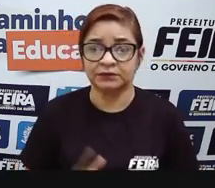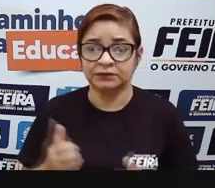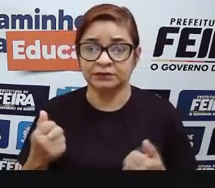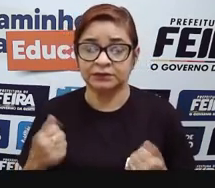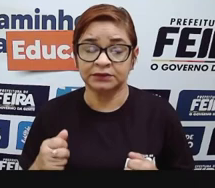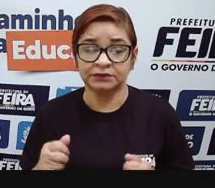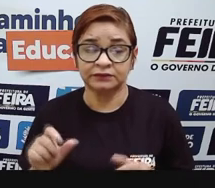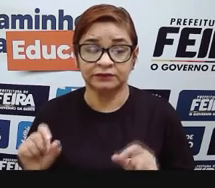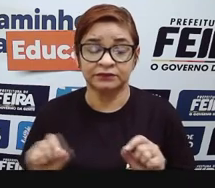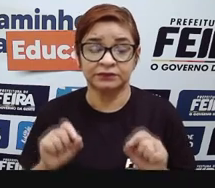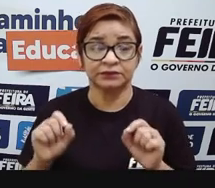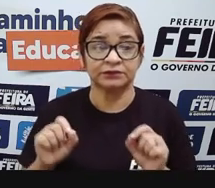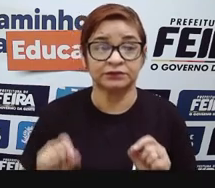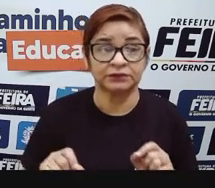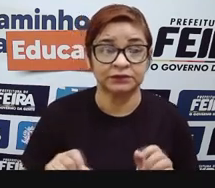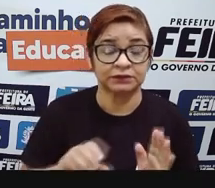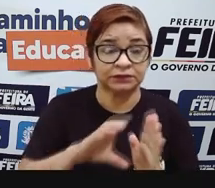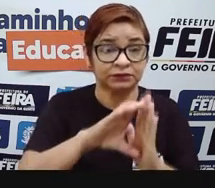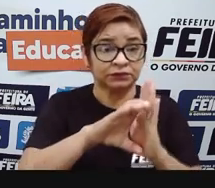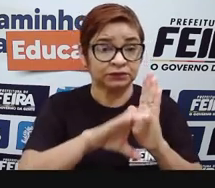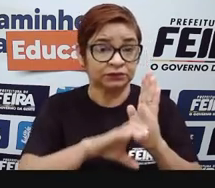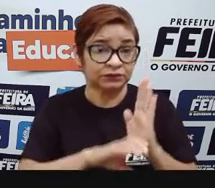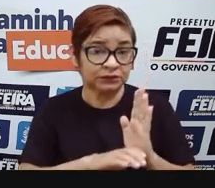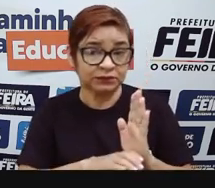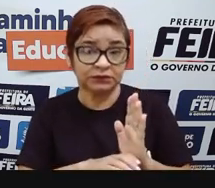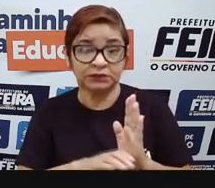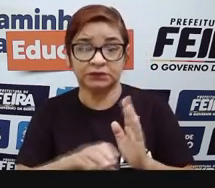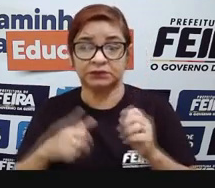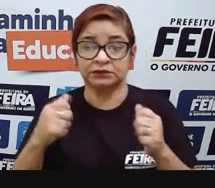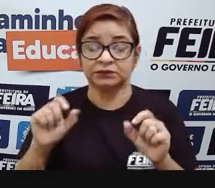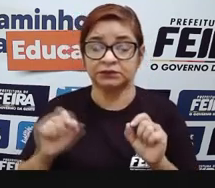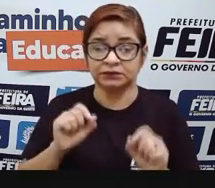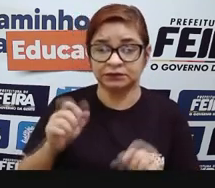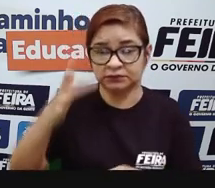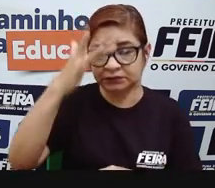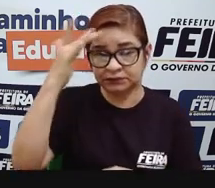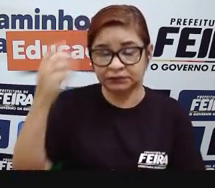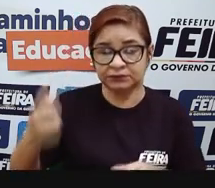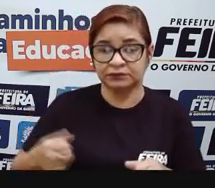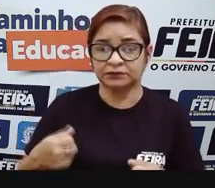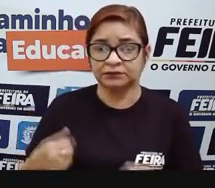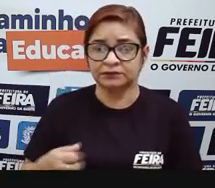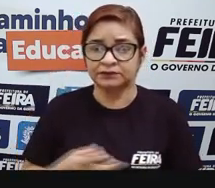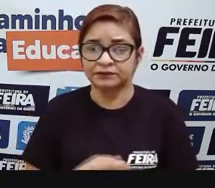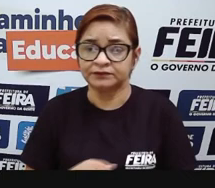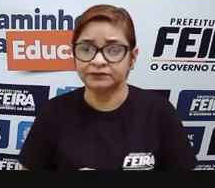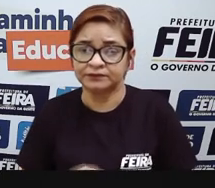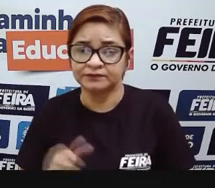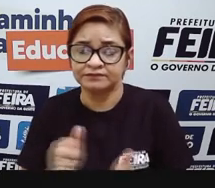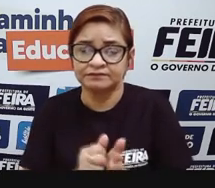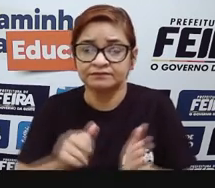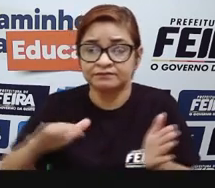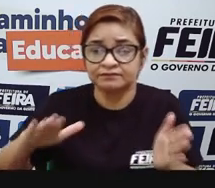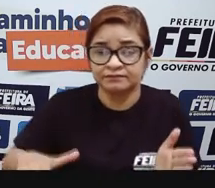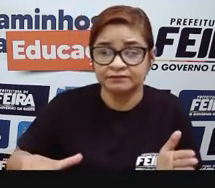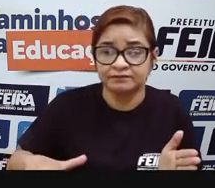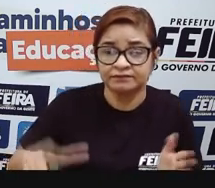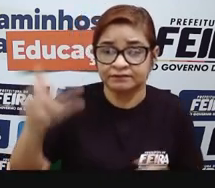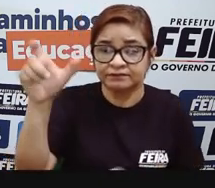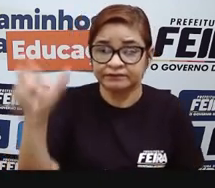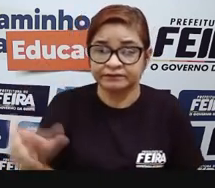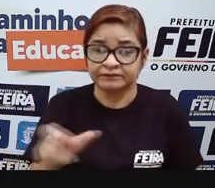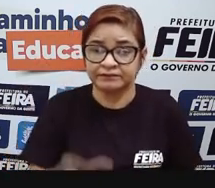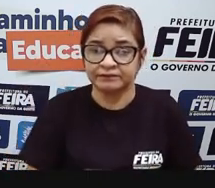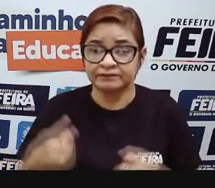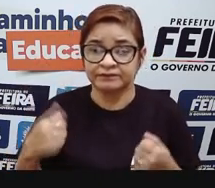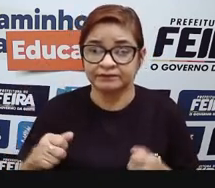candidatar? A pessoa que tá aí desempregada, procurando um emprego, que tem alguma experiência, como é que faz pra dentro da